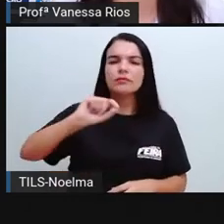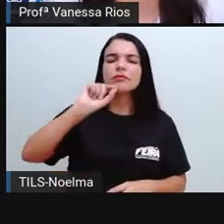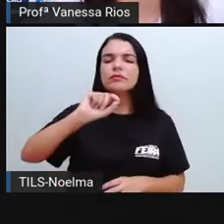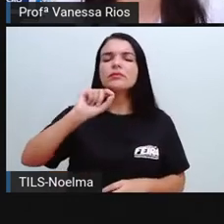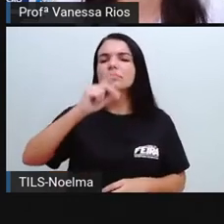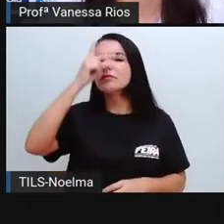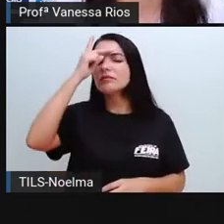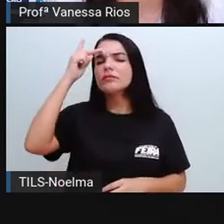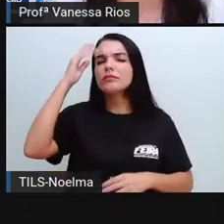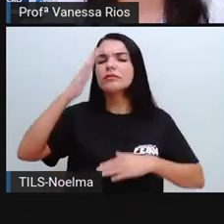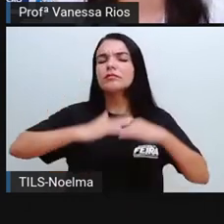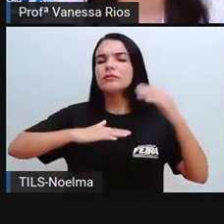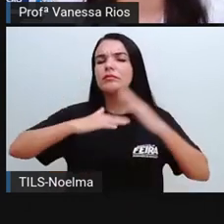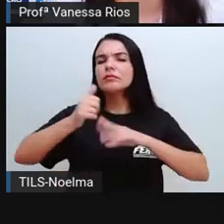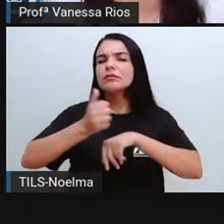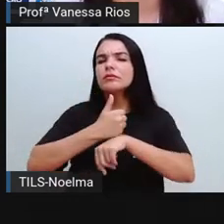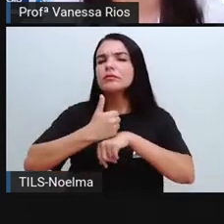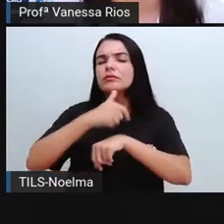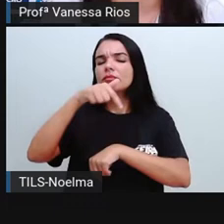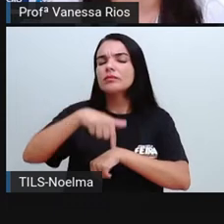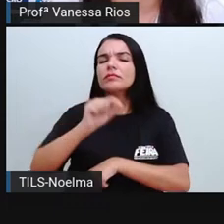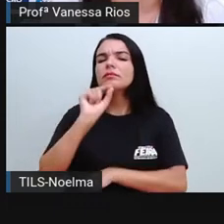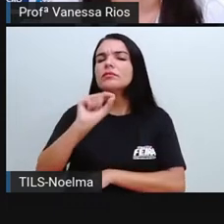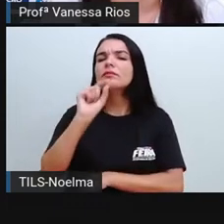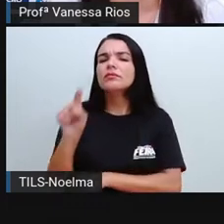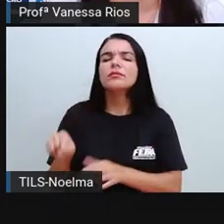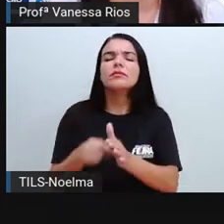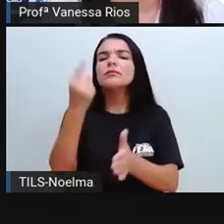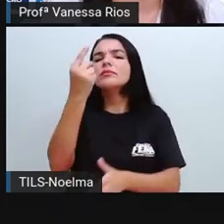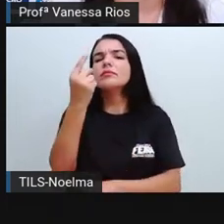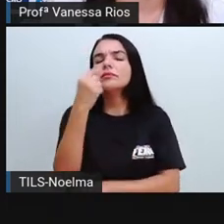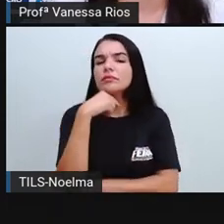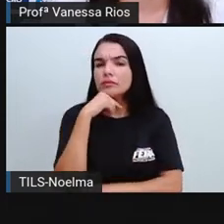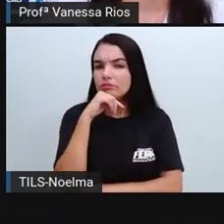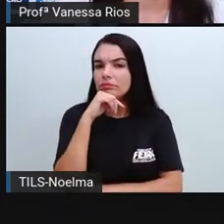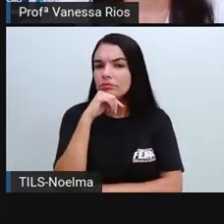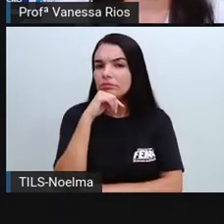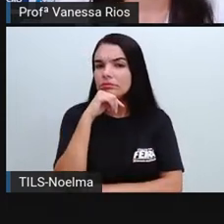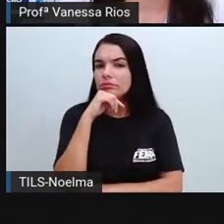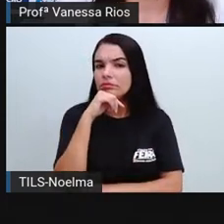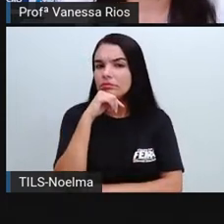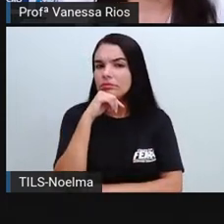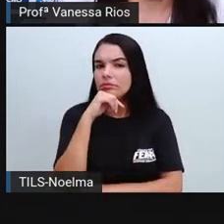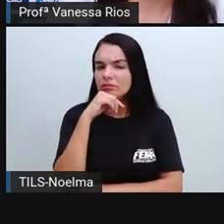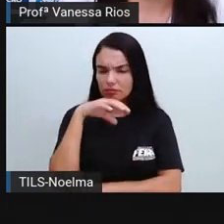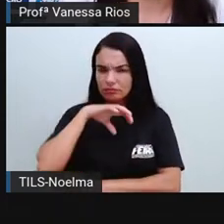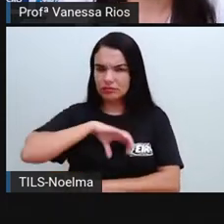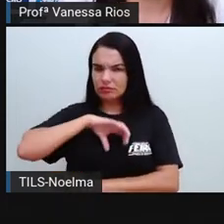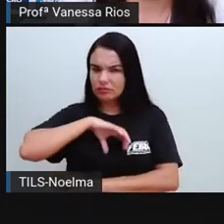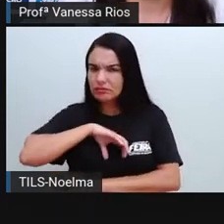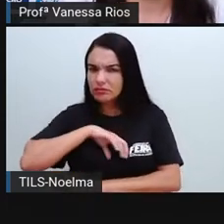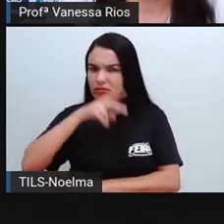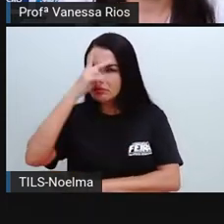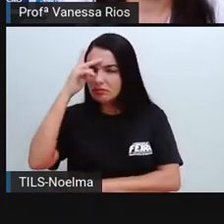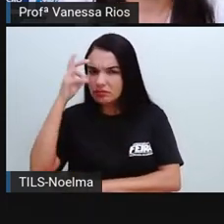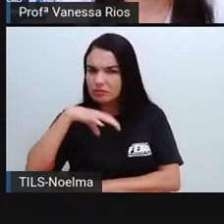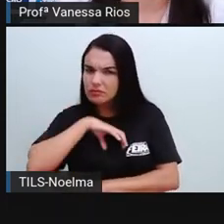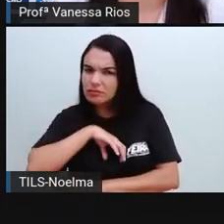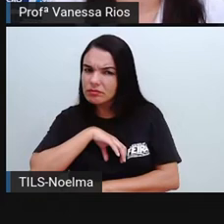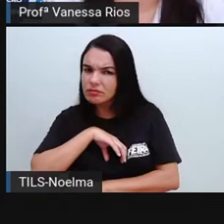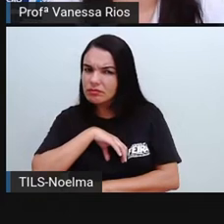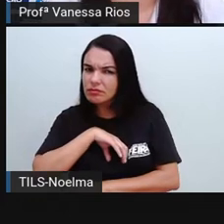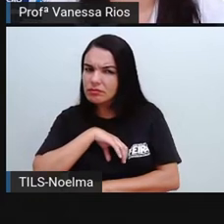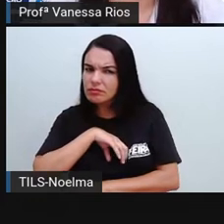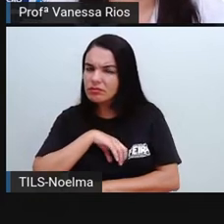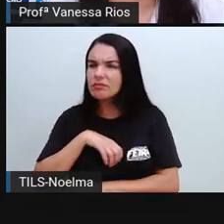esses primeiros agricultores no nosso país? Foram aí os portugueses? Será